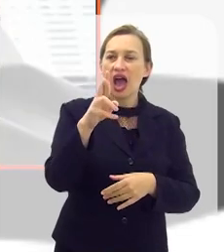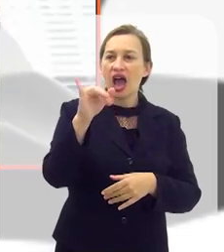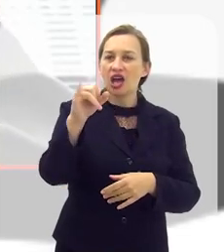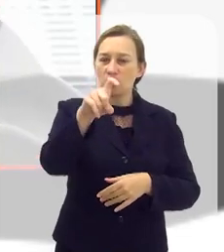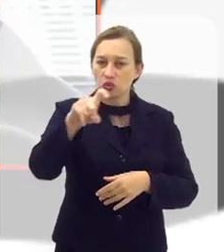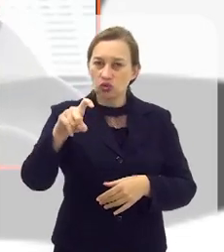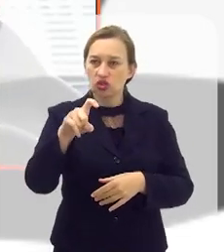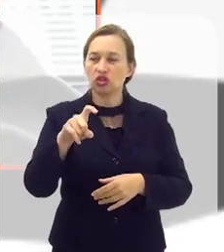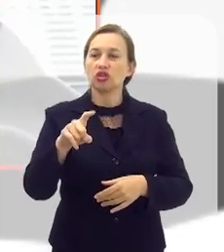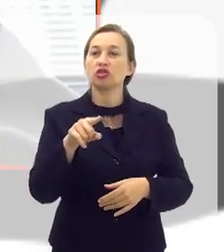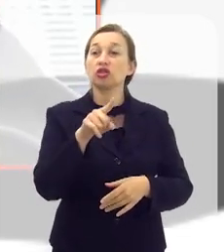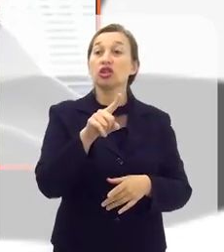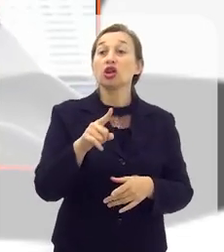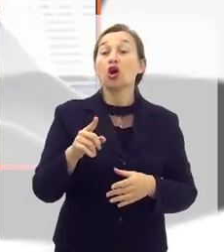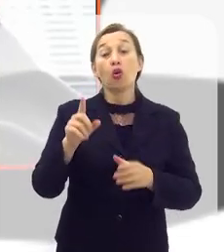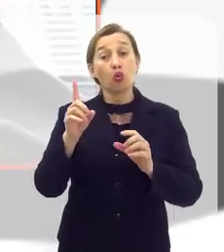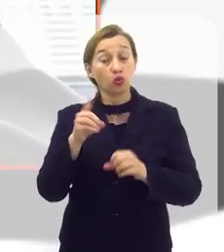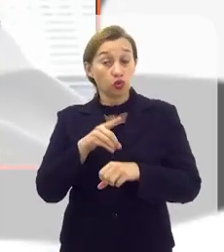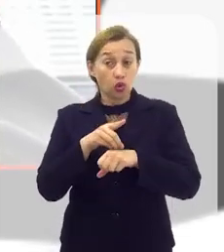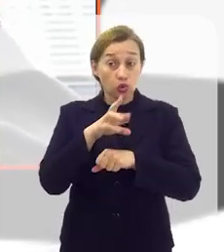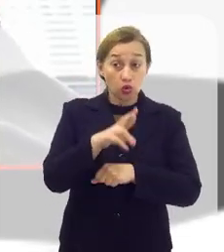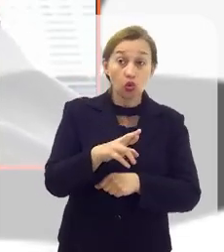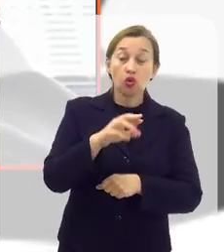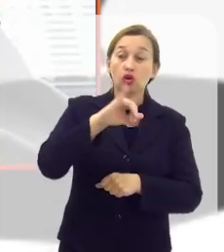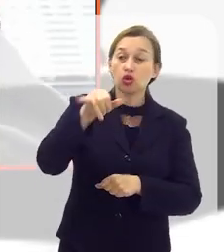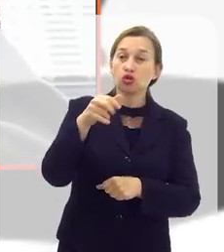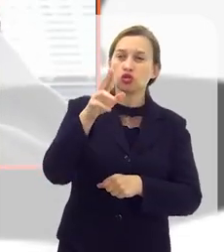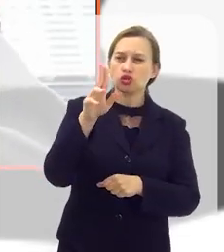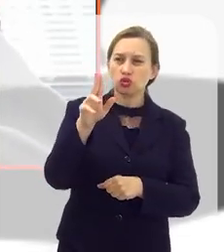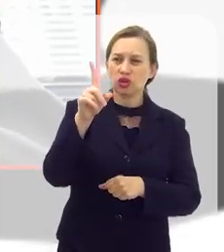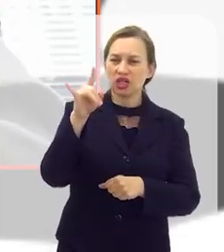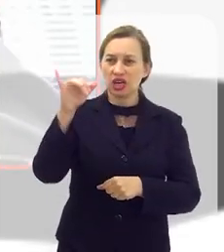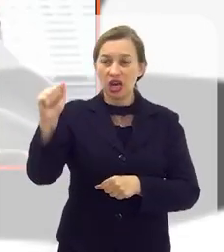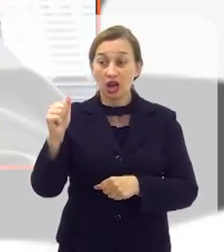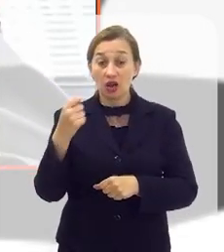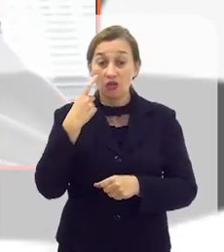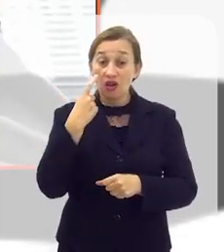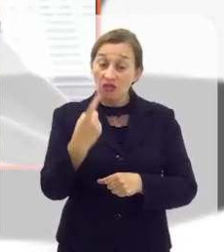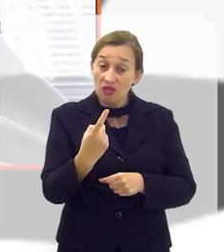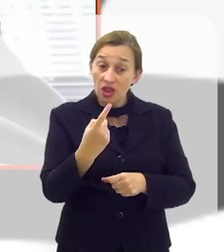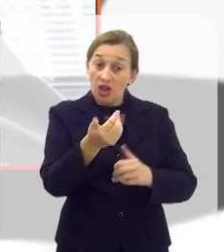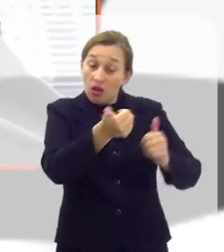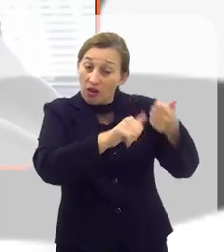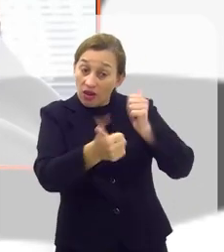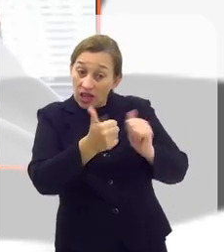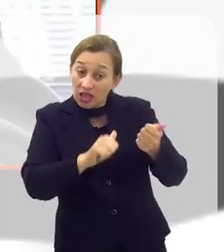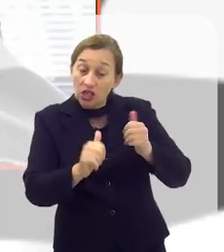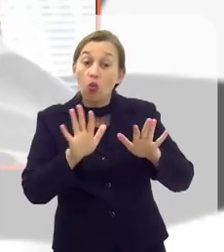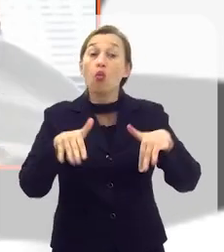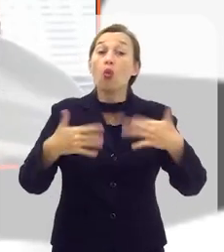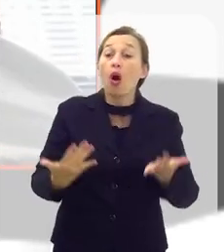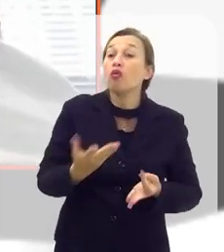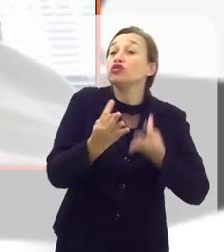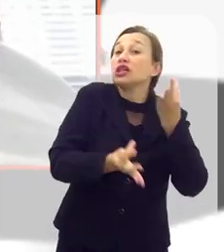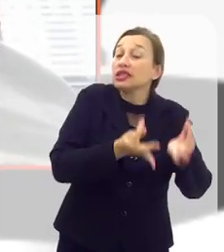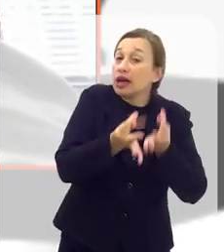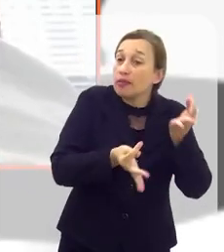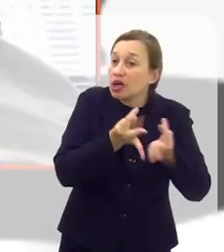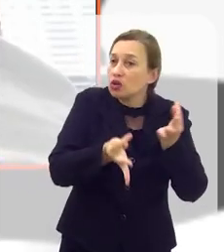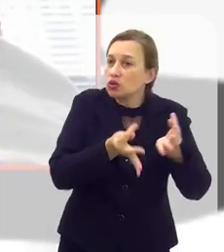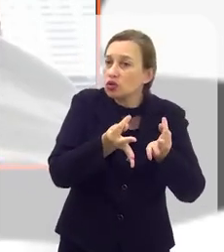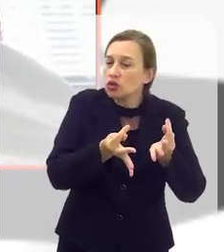Vindo o raio-x, o doutor Juliano com a sua equipe define o tratamento. Se vai ser